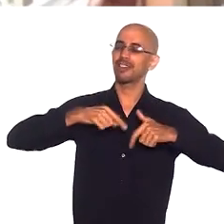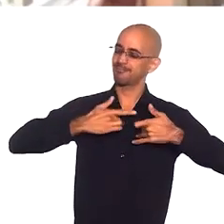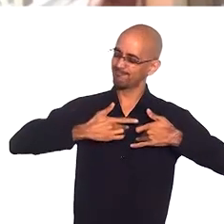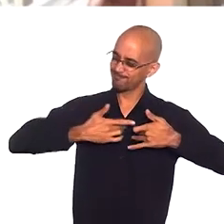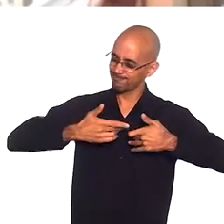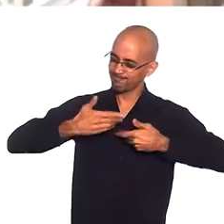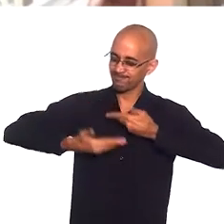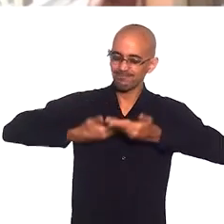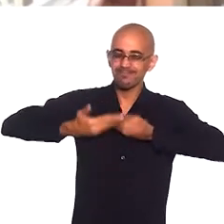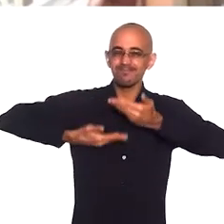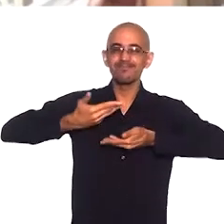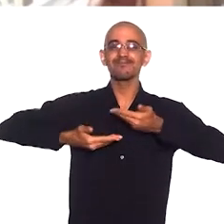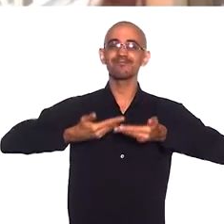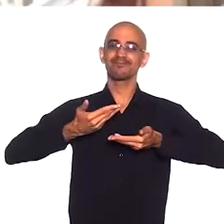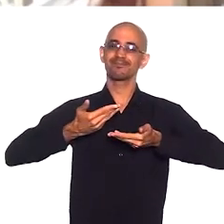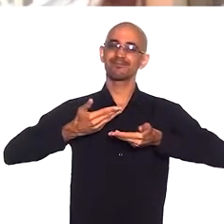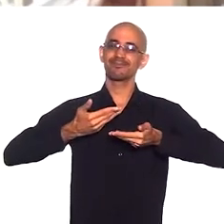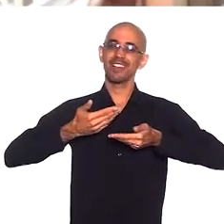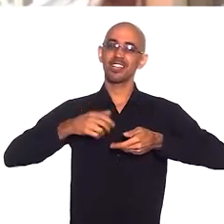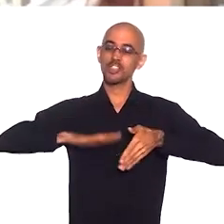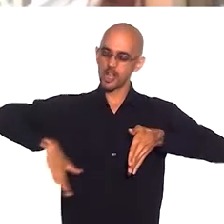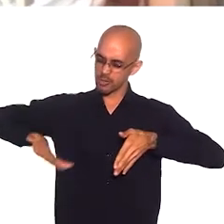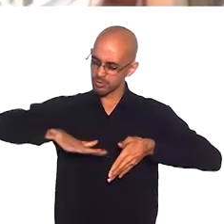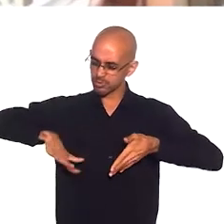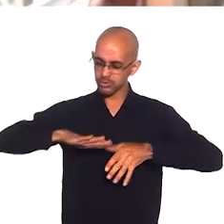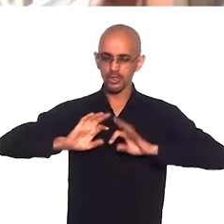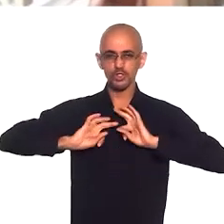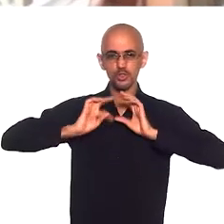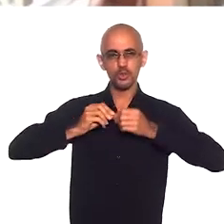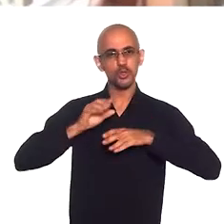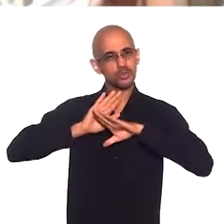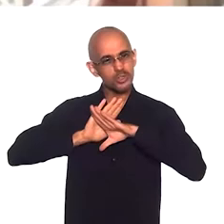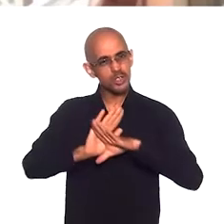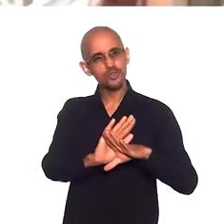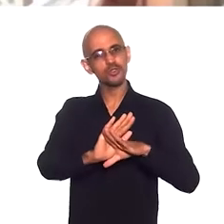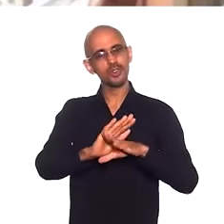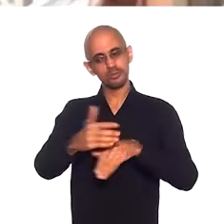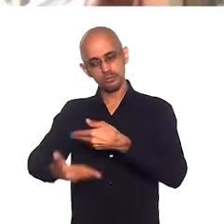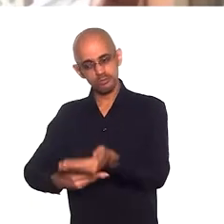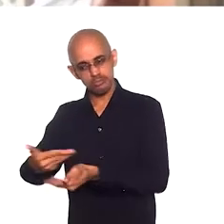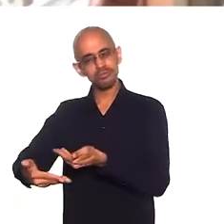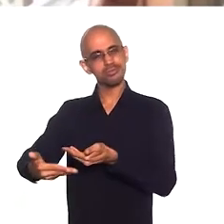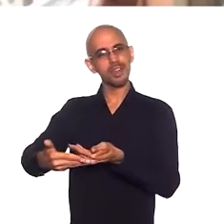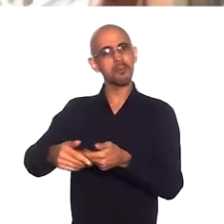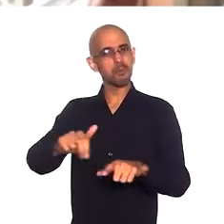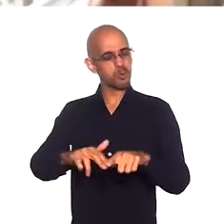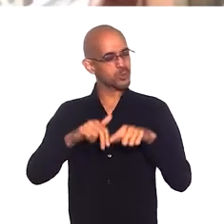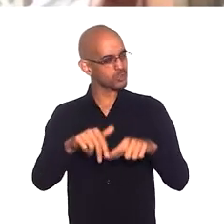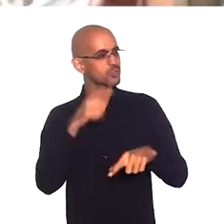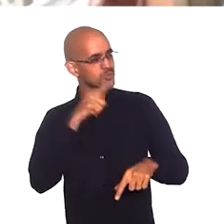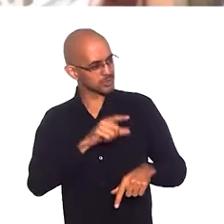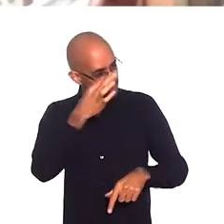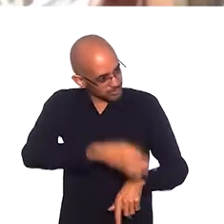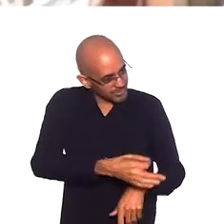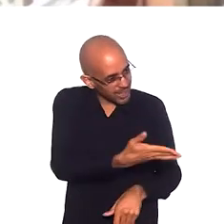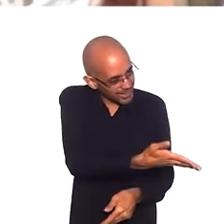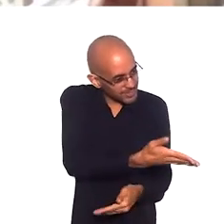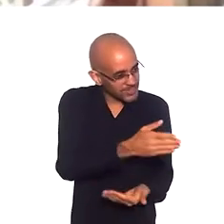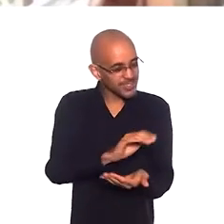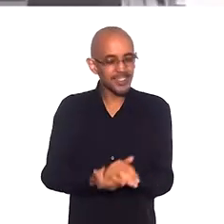solidariedade, trabalho comunitário, de uma pessoa ajudando a outra, né? Isso fez toda a diferença nesse momento, né?